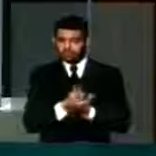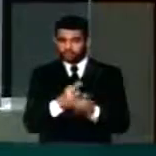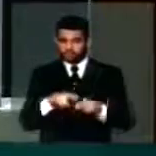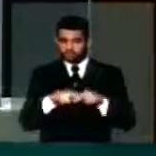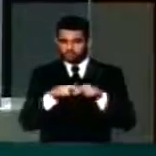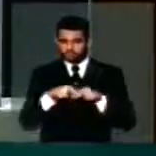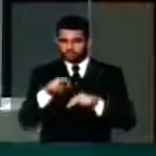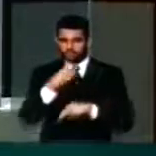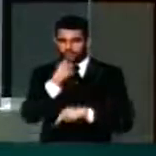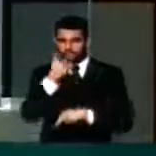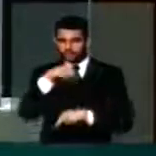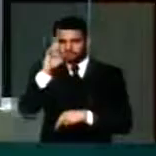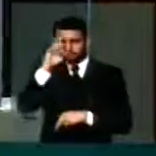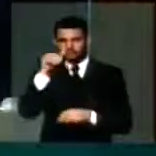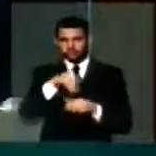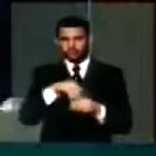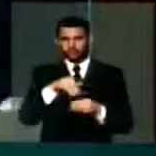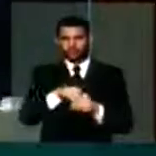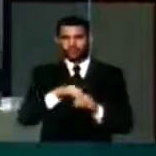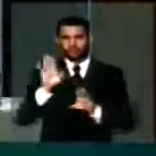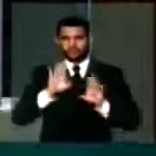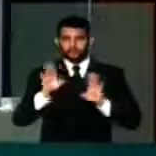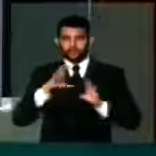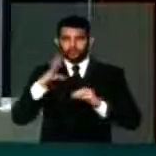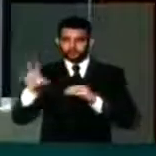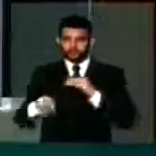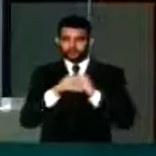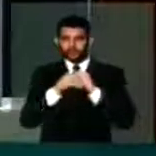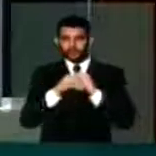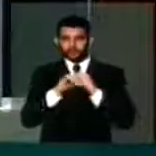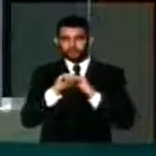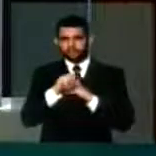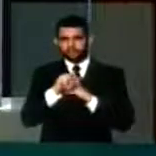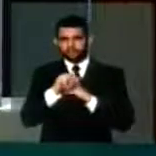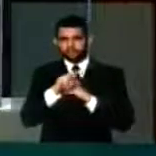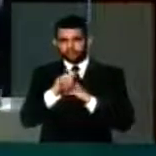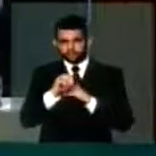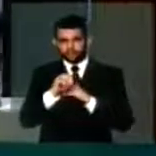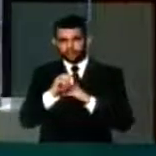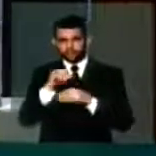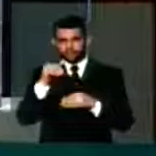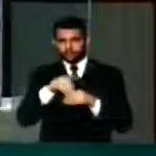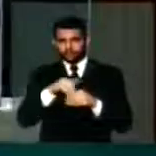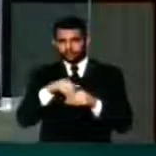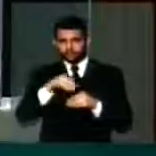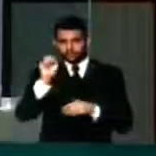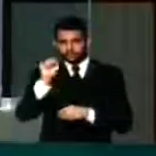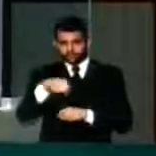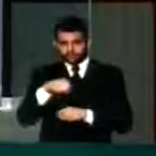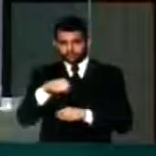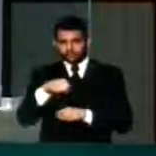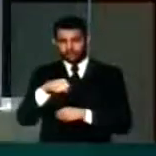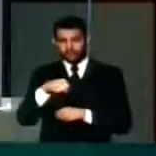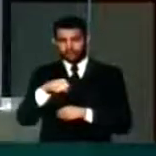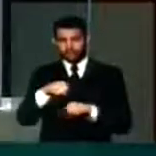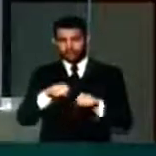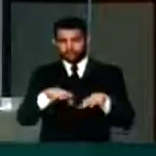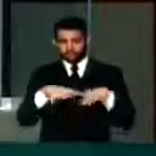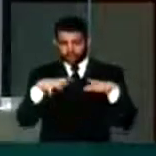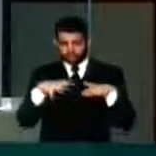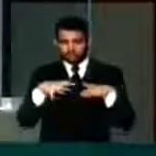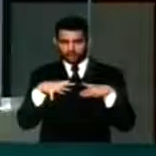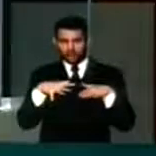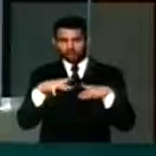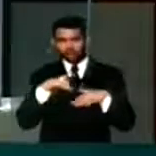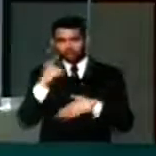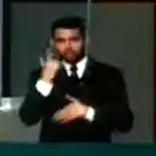E por isso o pessoal votou a favor das emendas impositivas, que nós estamos votando sim, aqui no plenário, no